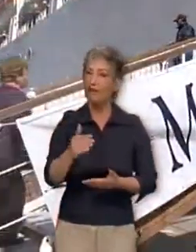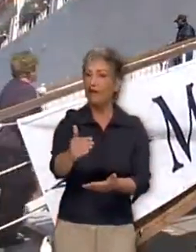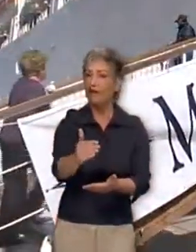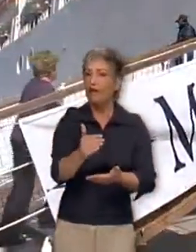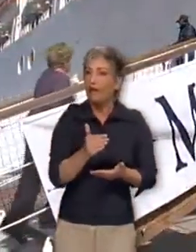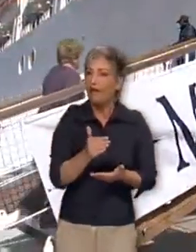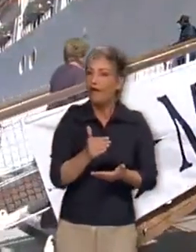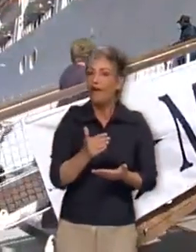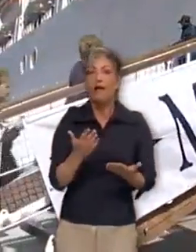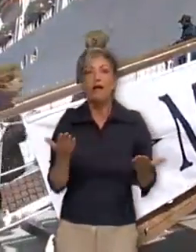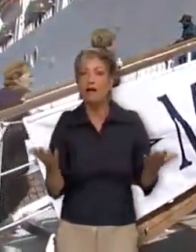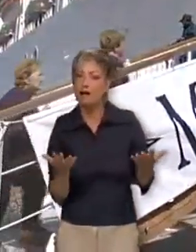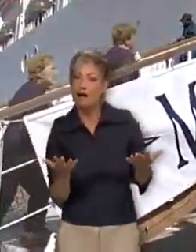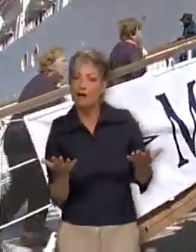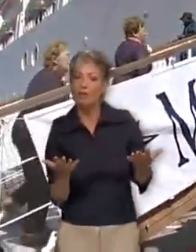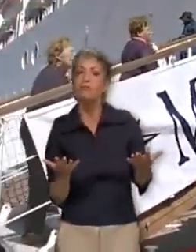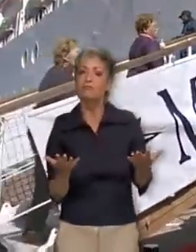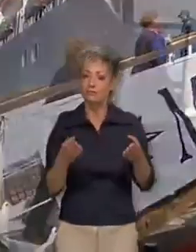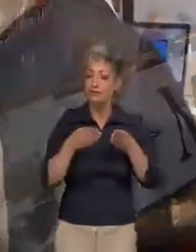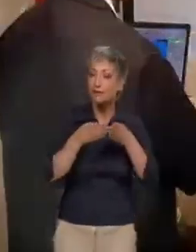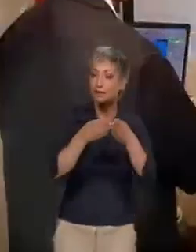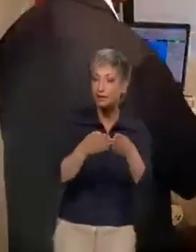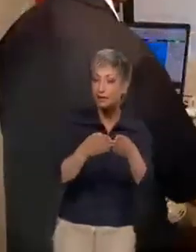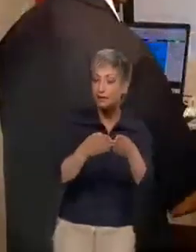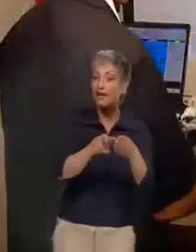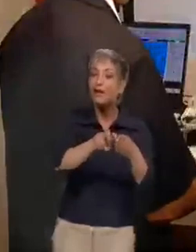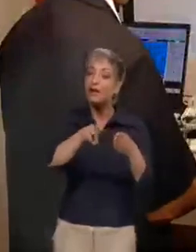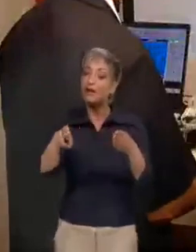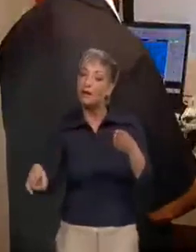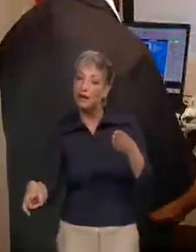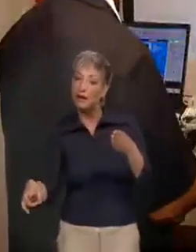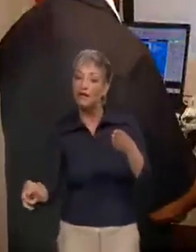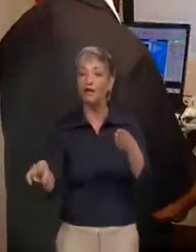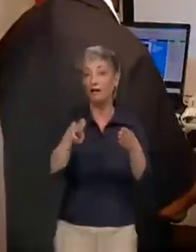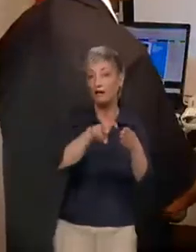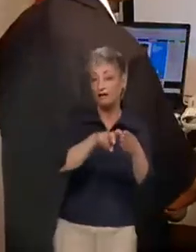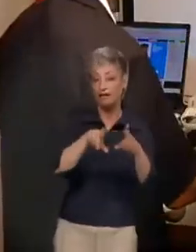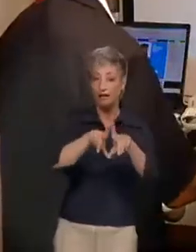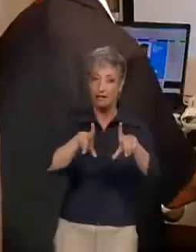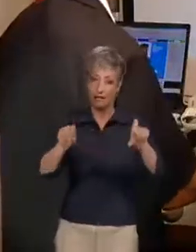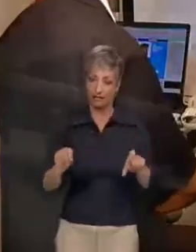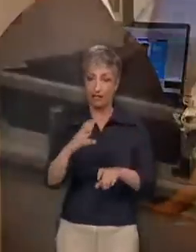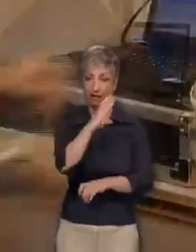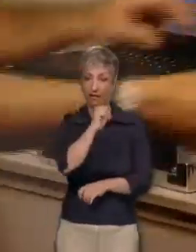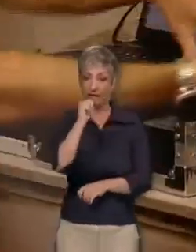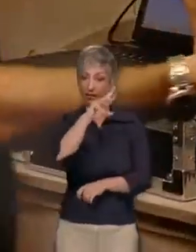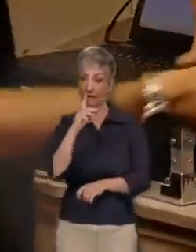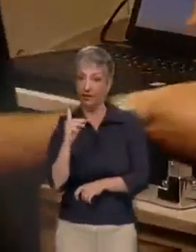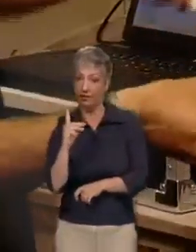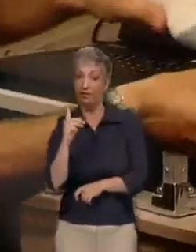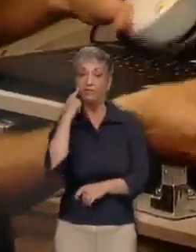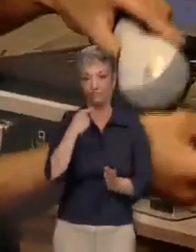Ajude-nos a manter a segurança, exibindo sempre o seu Cruise Card ao nosso pessoal, no embarque e desembarque.